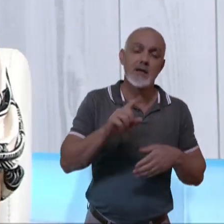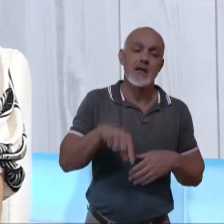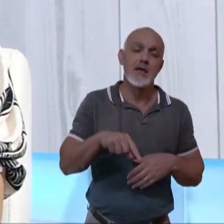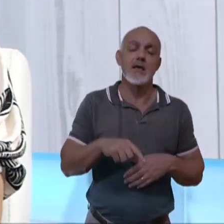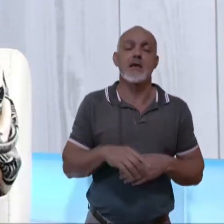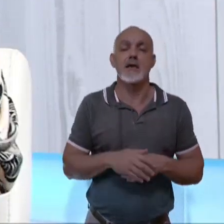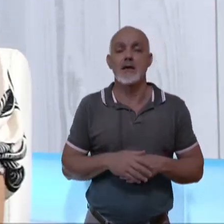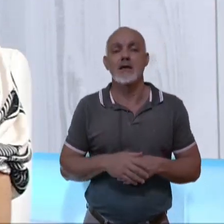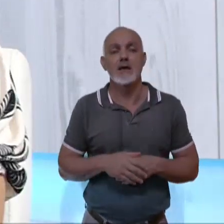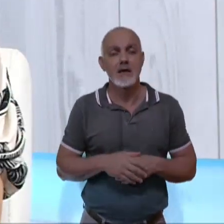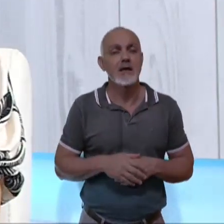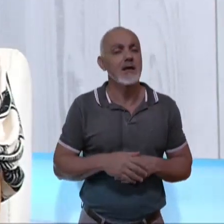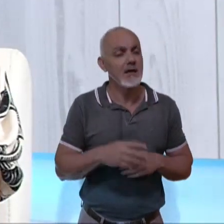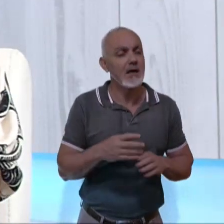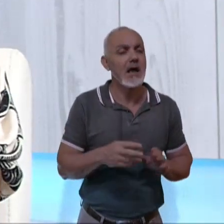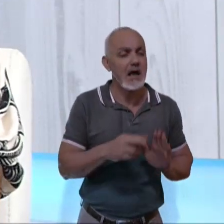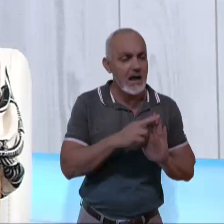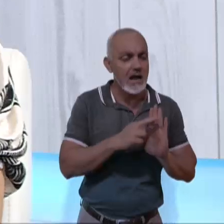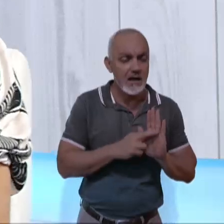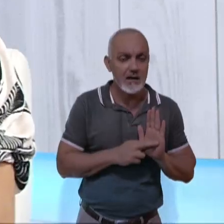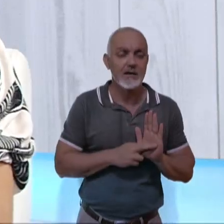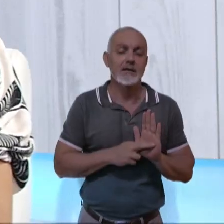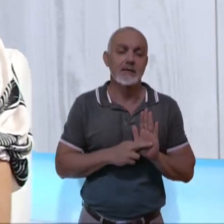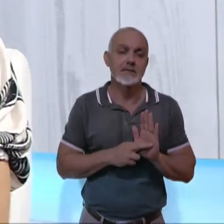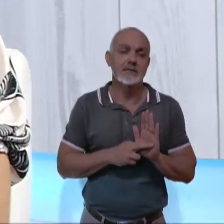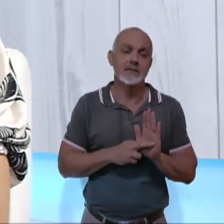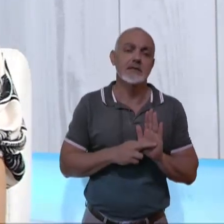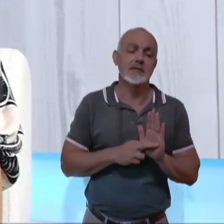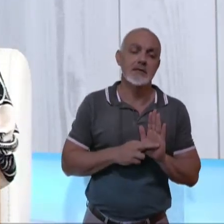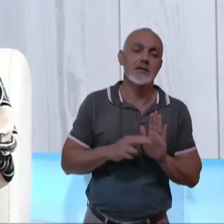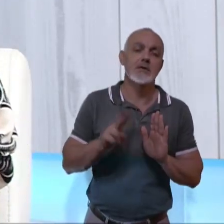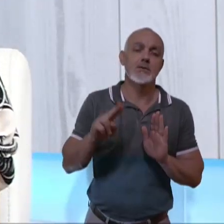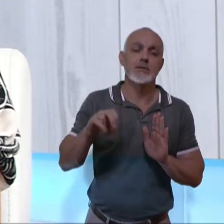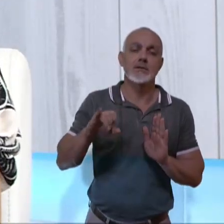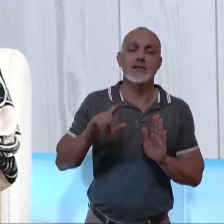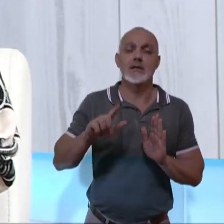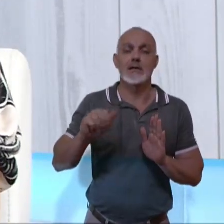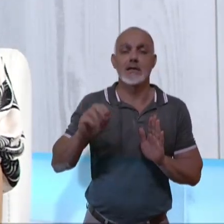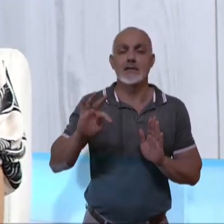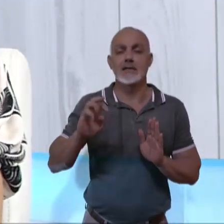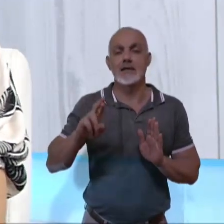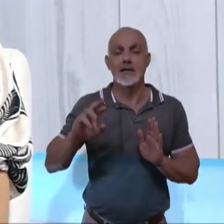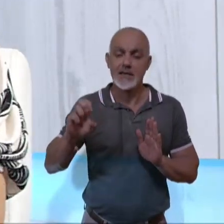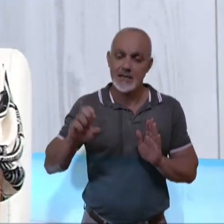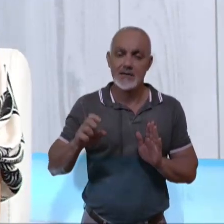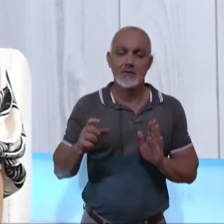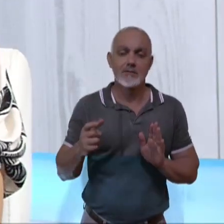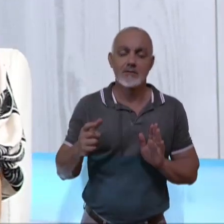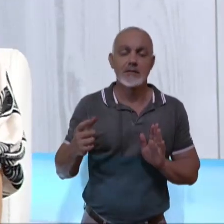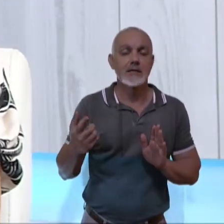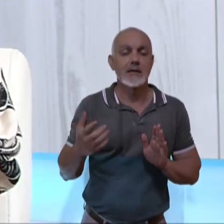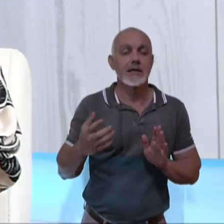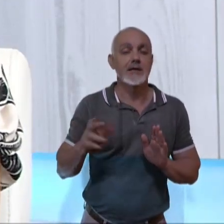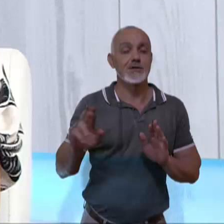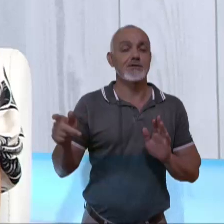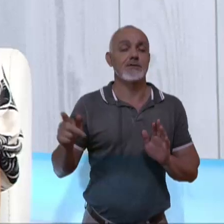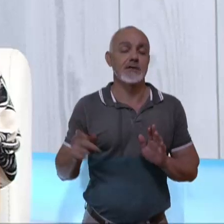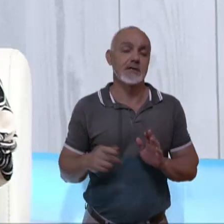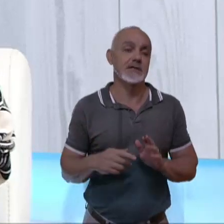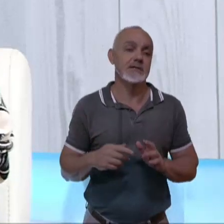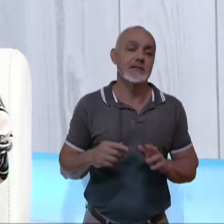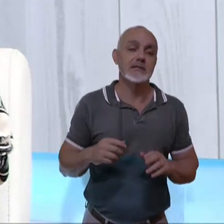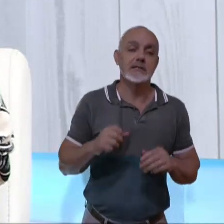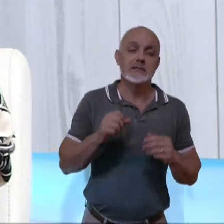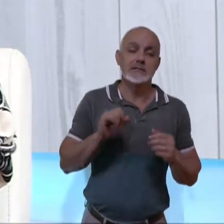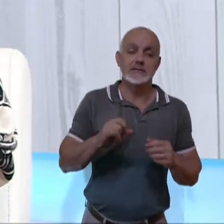modelo. É a regra. E a unilateral que é a exceção. É quando, por exemplo, ocorre a